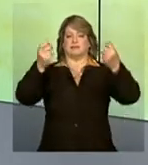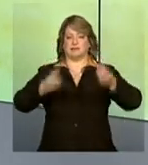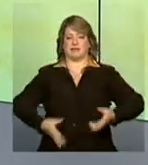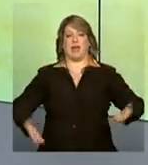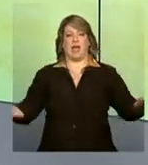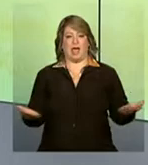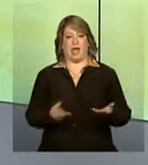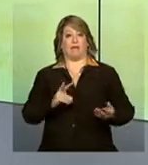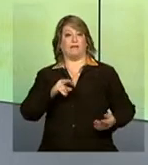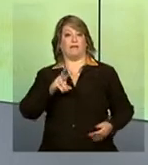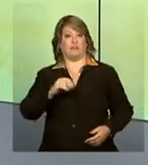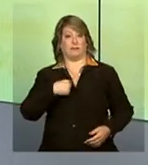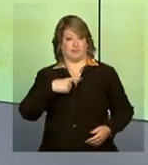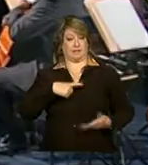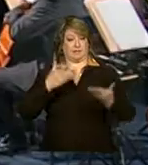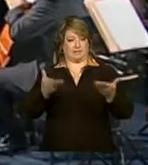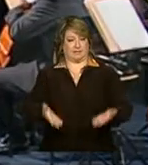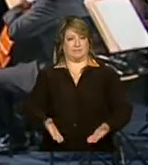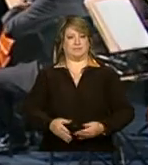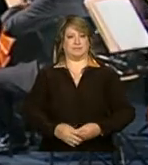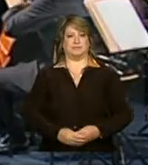ao vivo. Bom dia, Daniela.